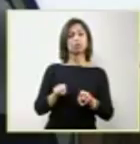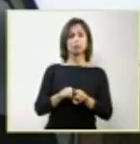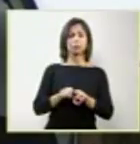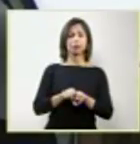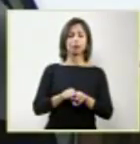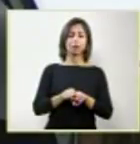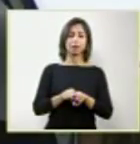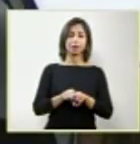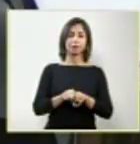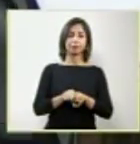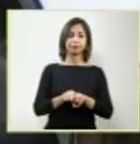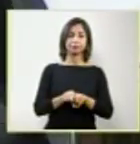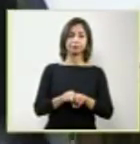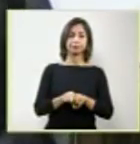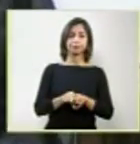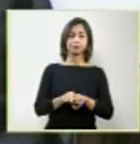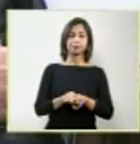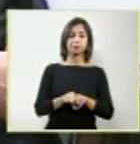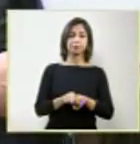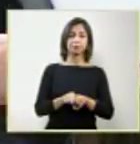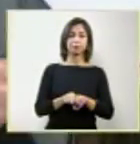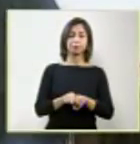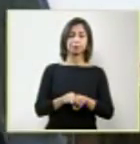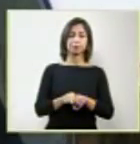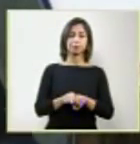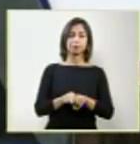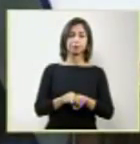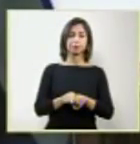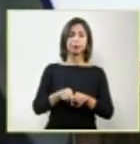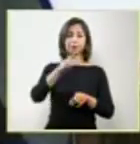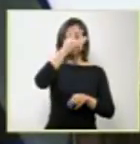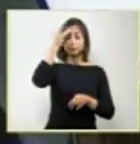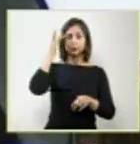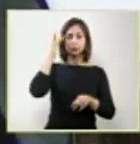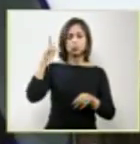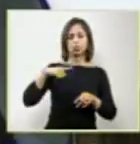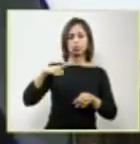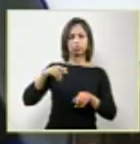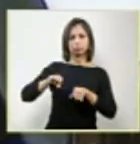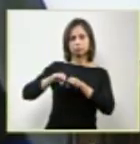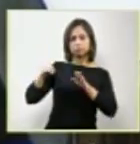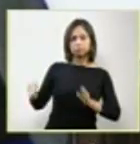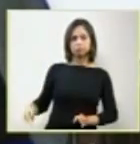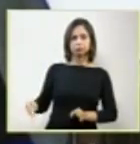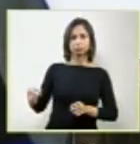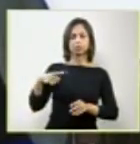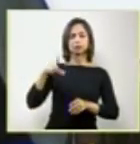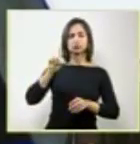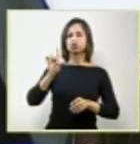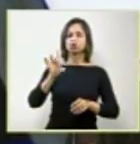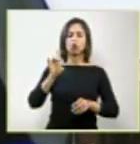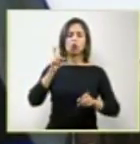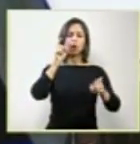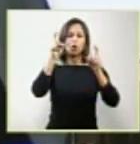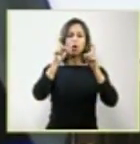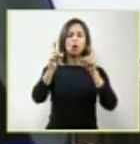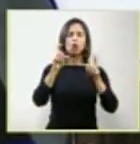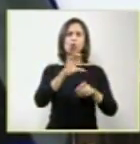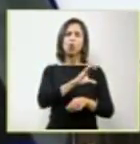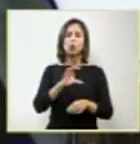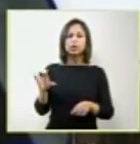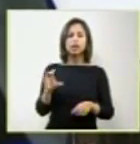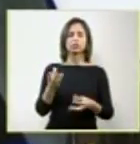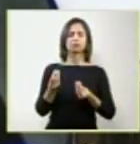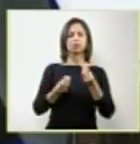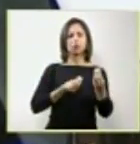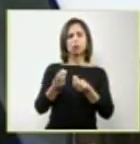mesa que coordena, simplesmente coordena os trabalhos,